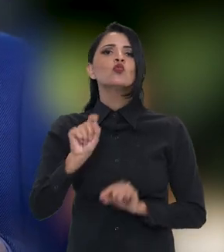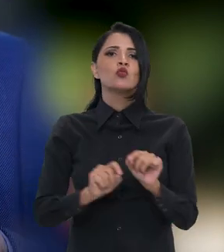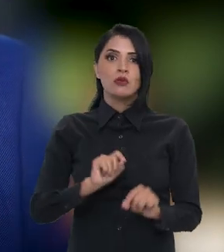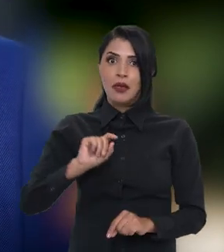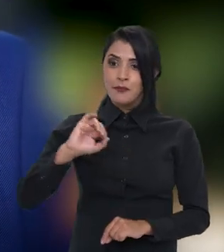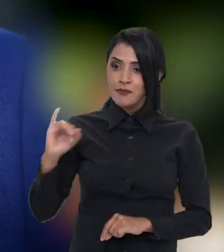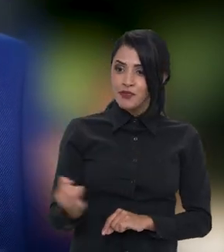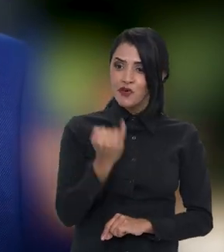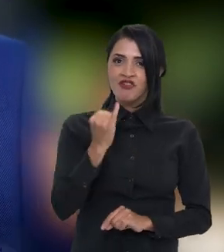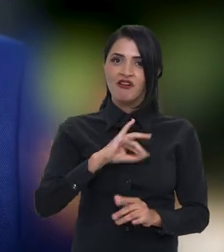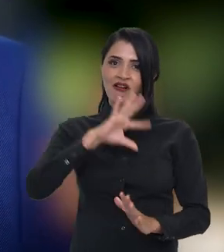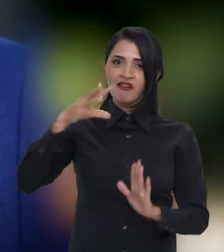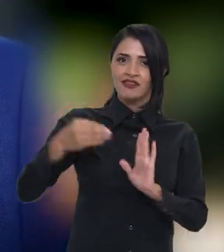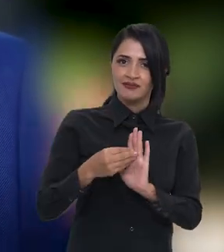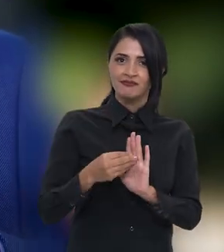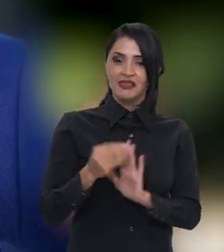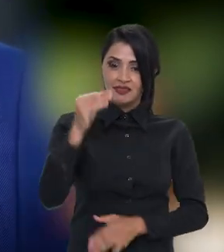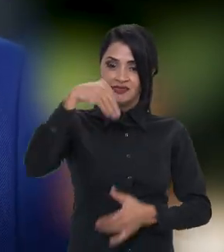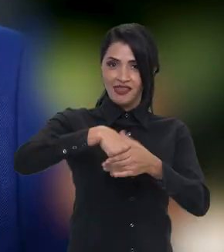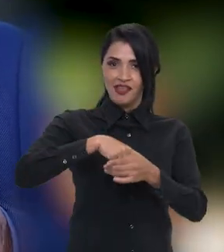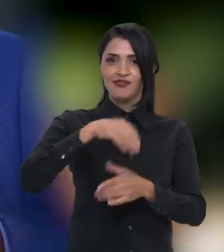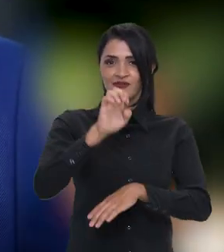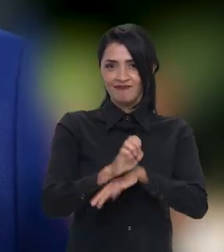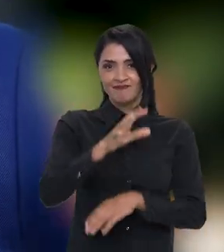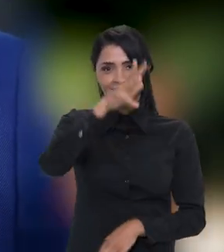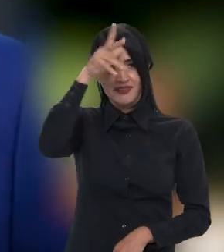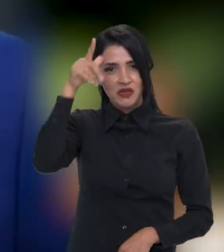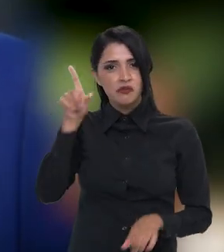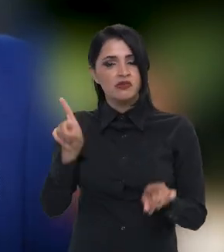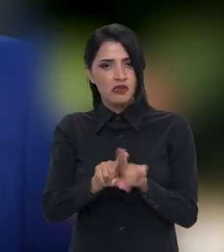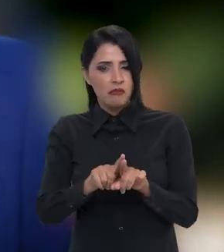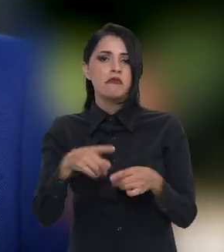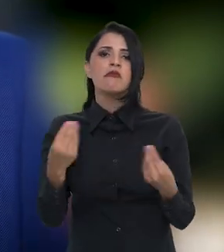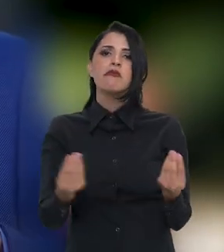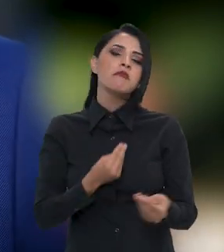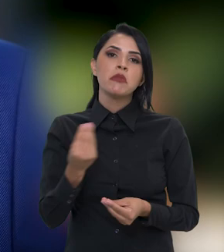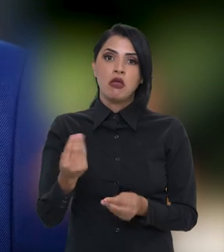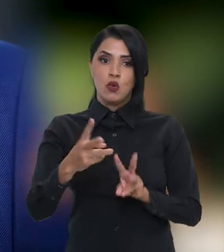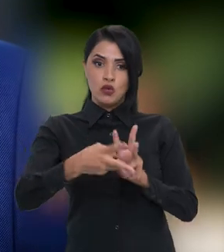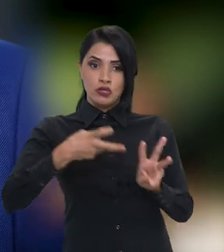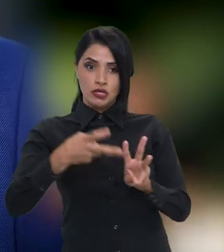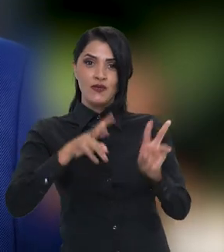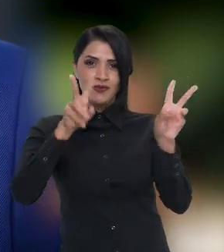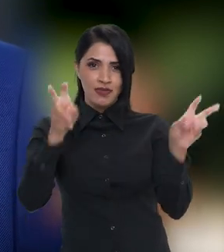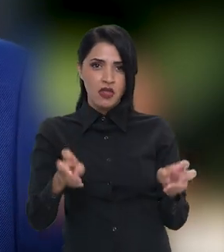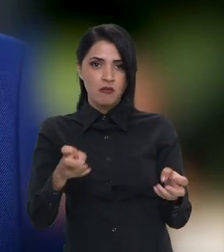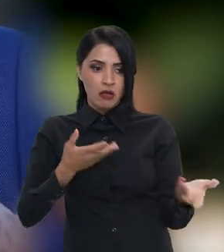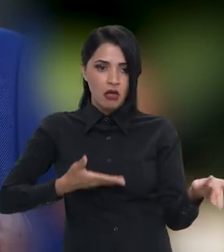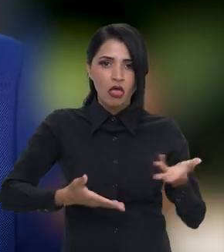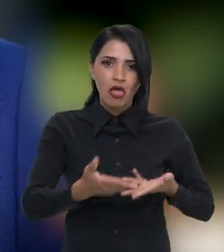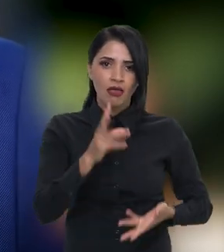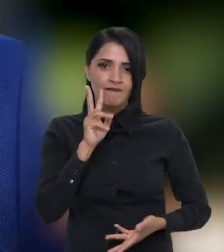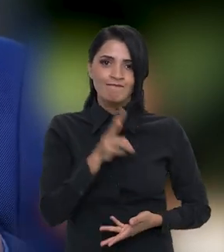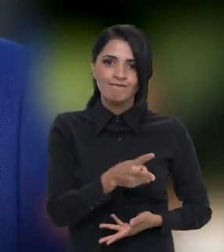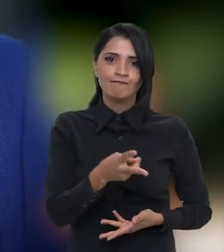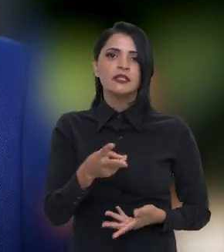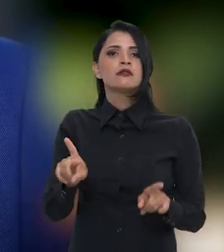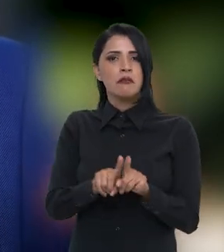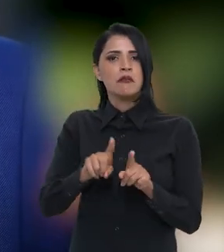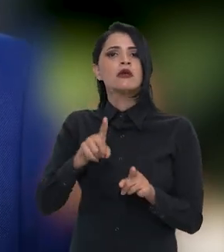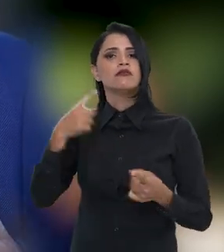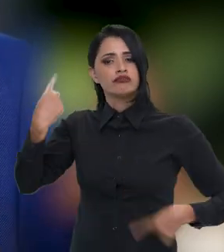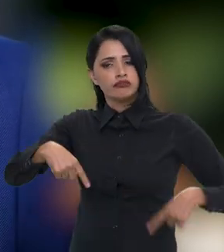a importância da Amazônia dentro da Amazônia. Nós vamos discutir a questão indígenas vendo os